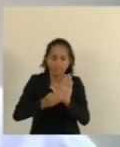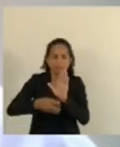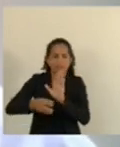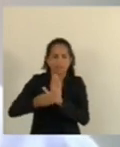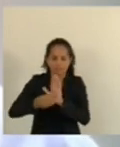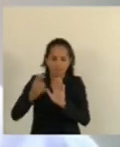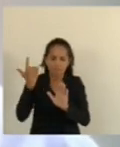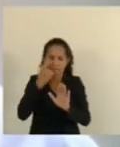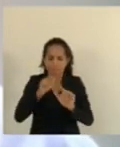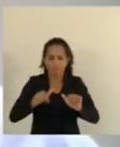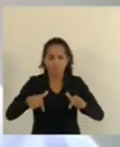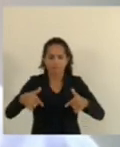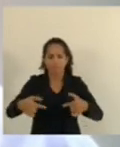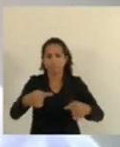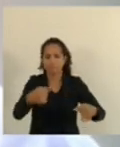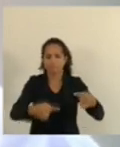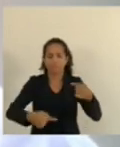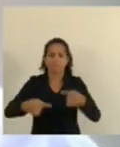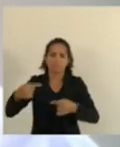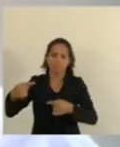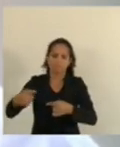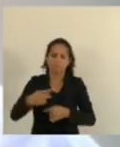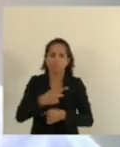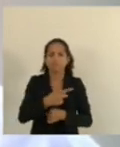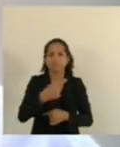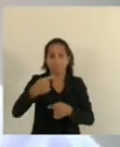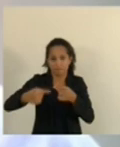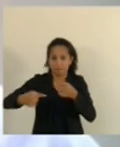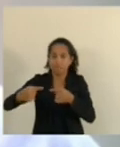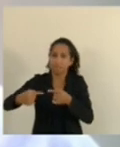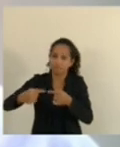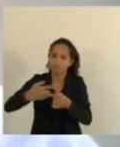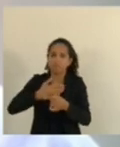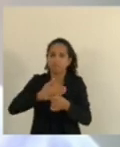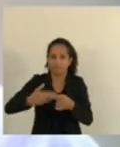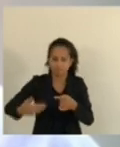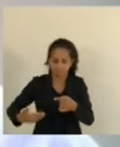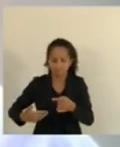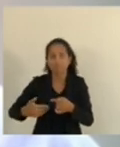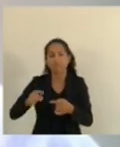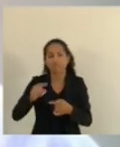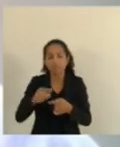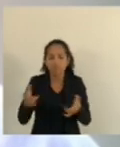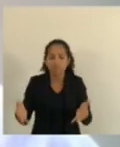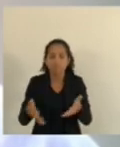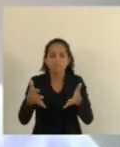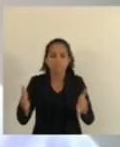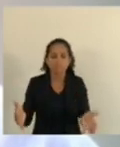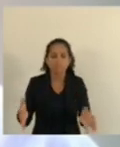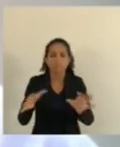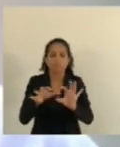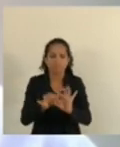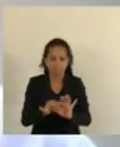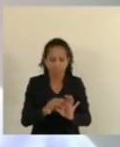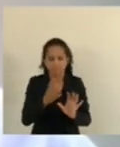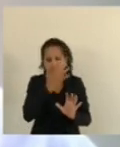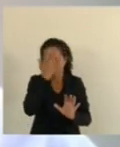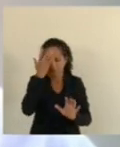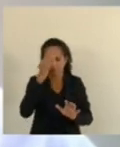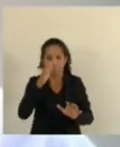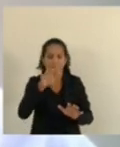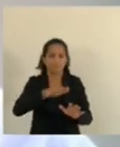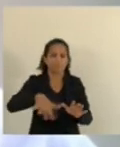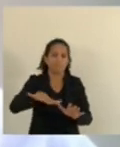execução De políticas públicas Que promovam A plena E respeitosa Integração Dos migrantes A sociedade